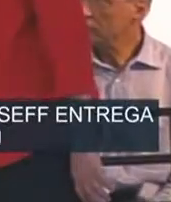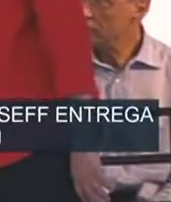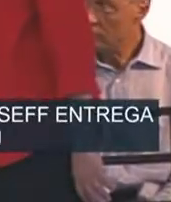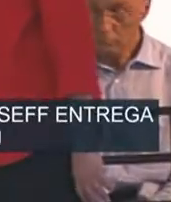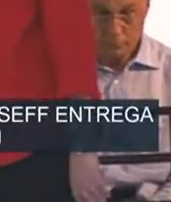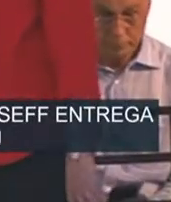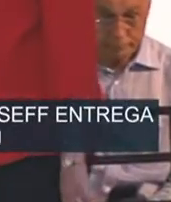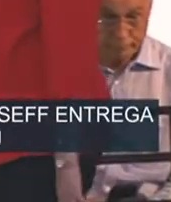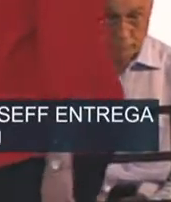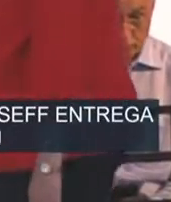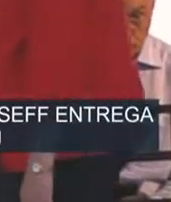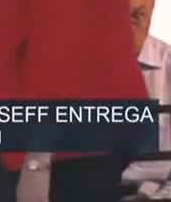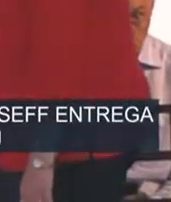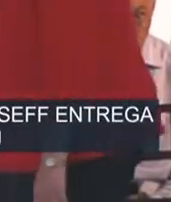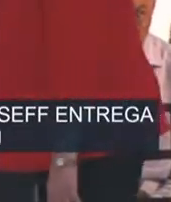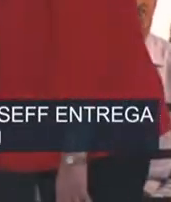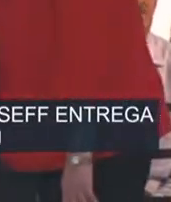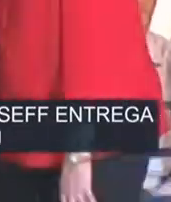Aplausos